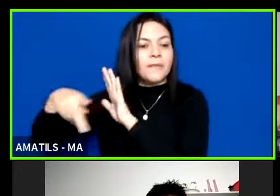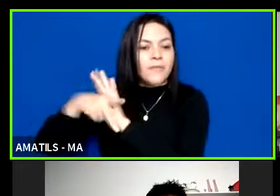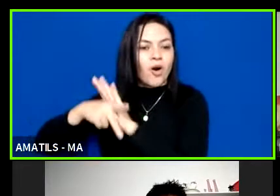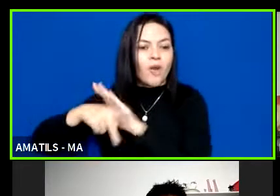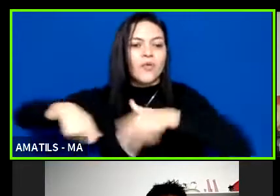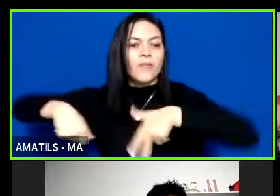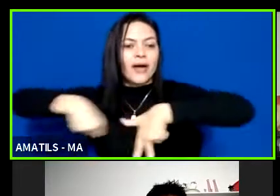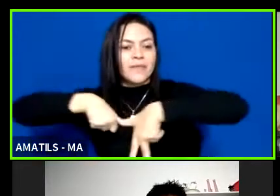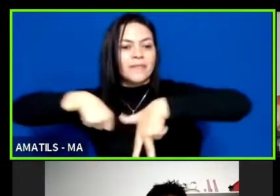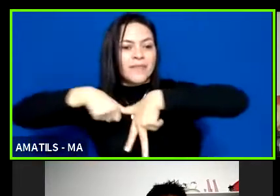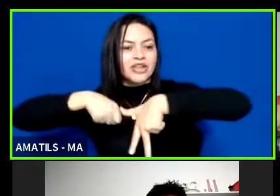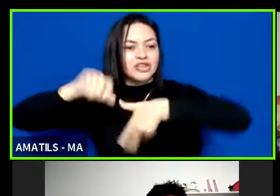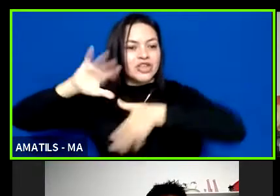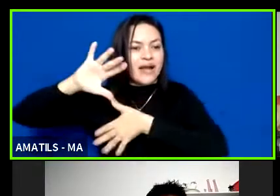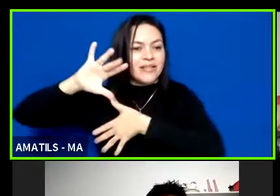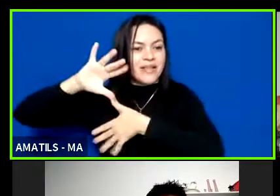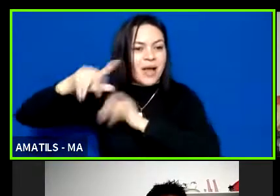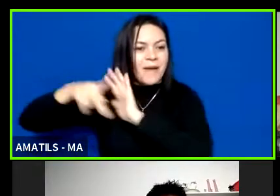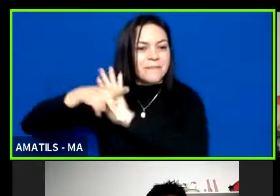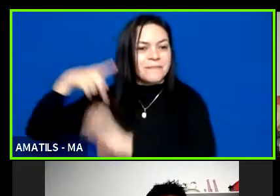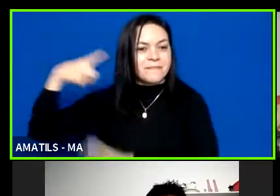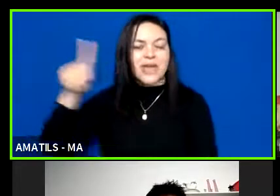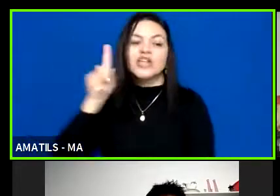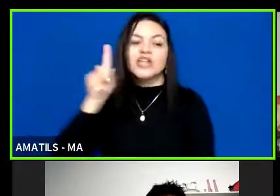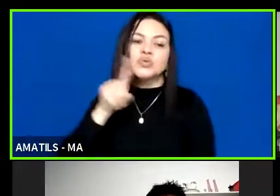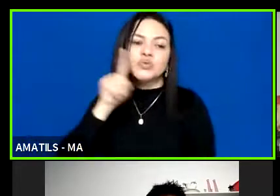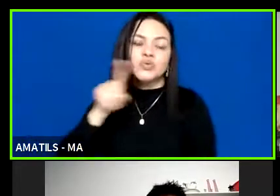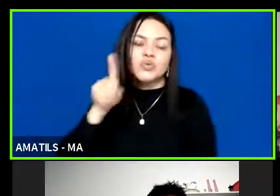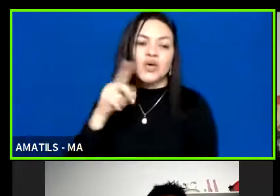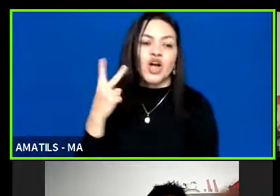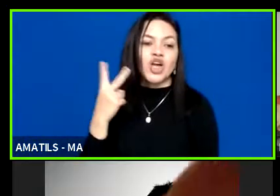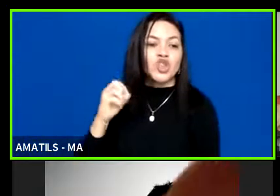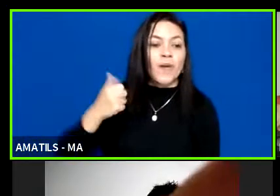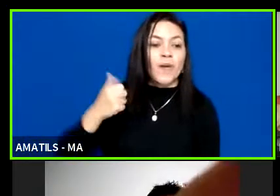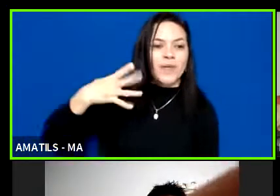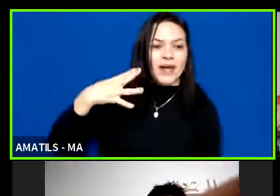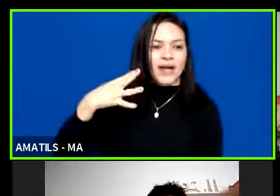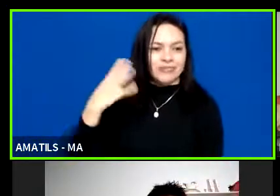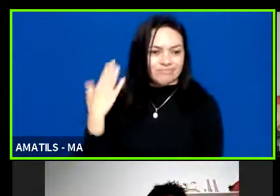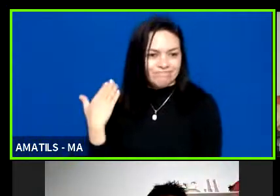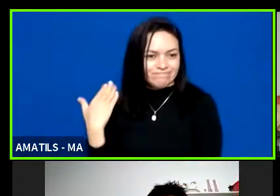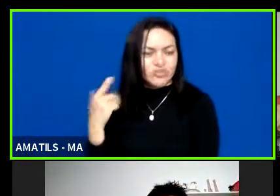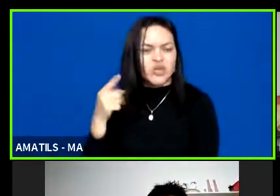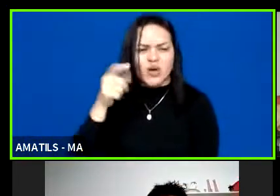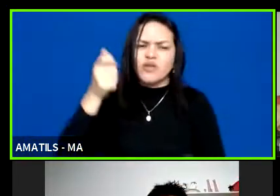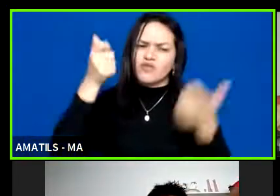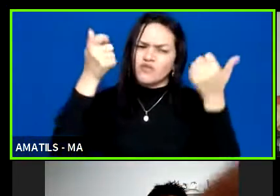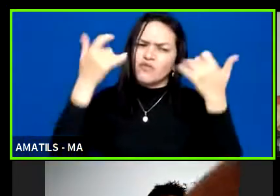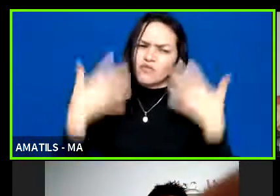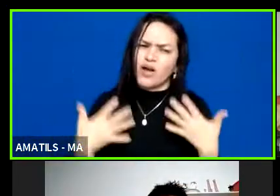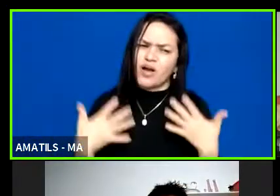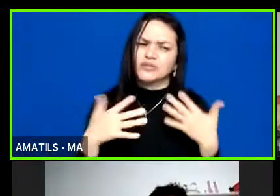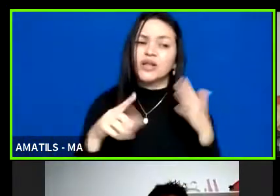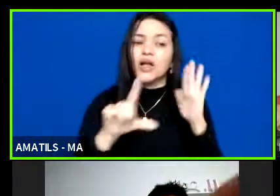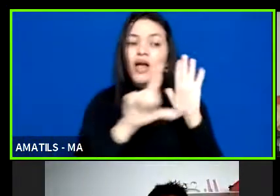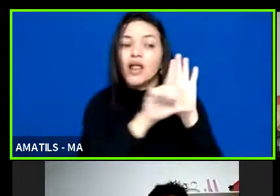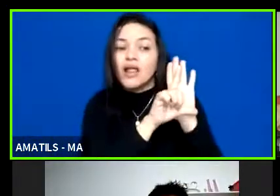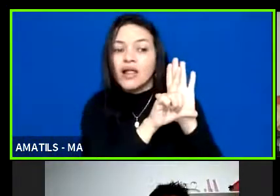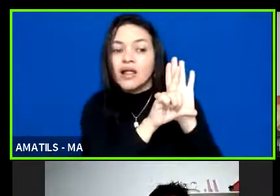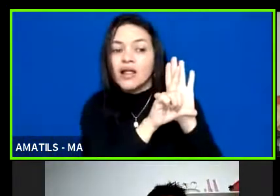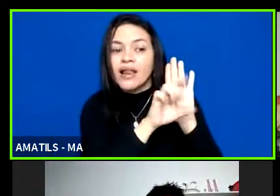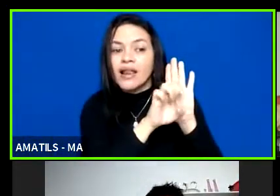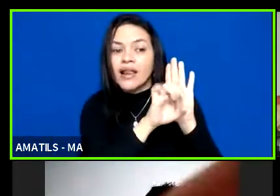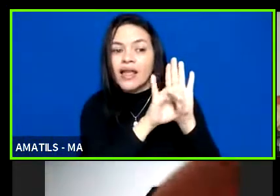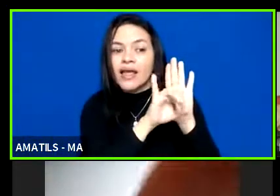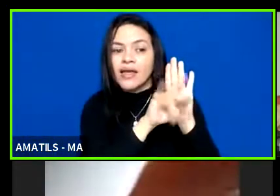do Governo dos Estados Unidos da América em 2014. Ele vai falar um pouco sobre a Lei Pelé e a